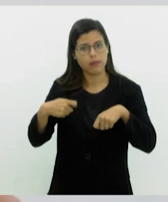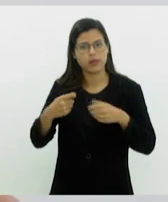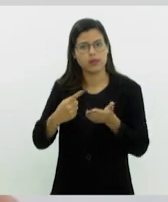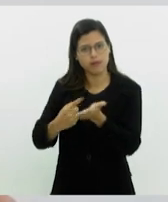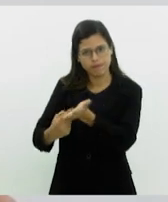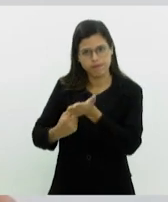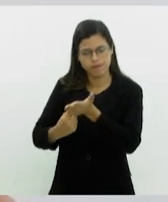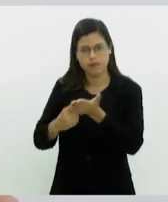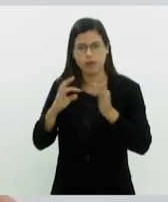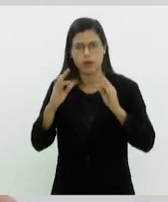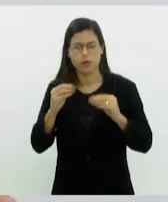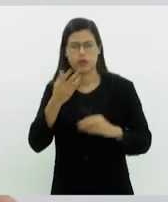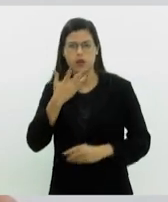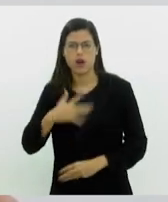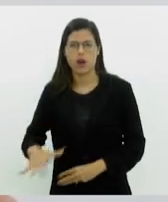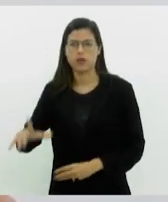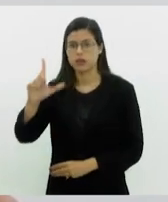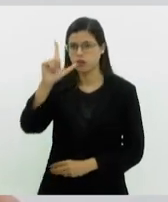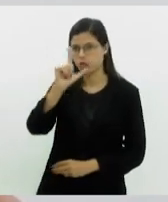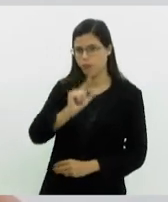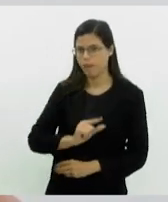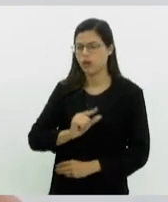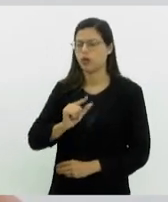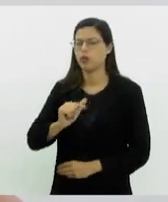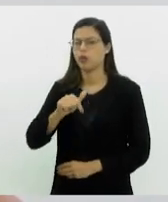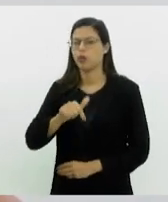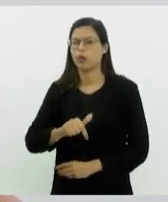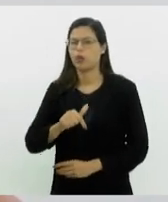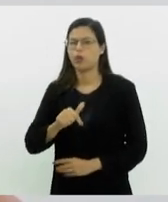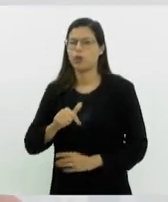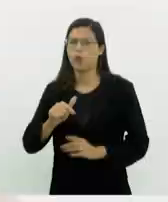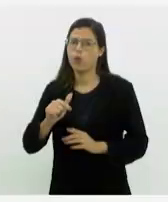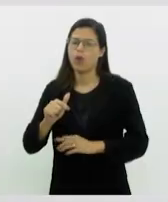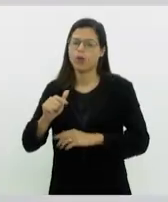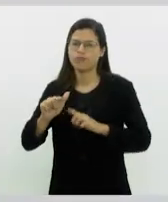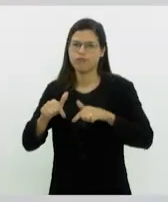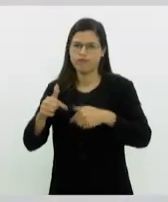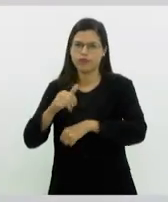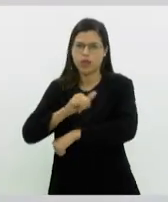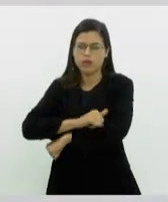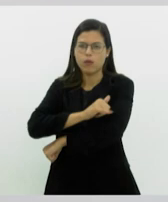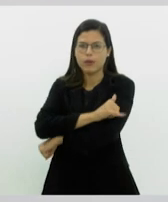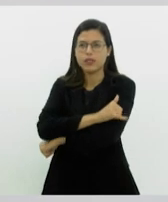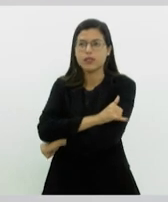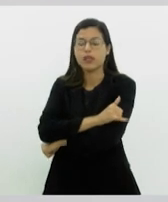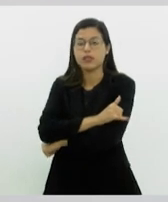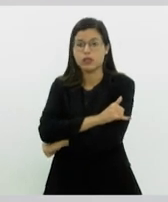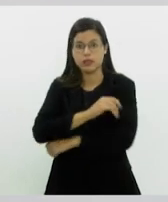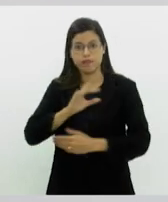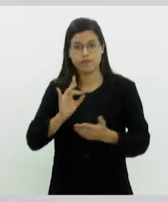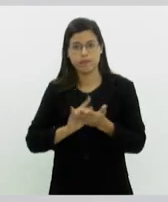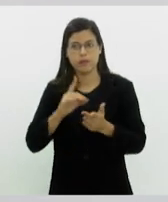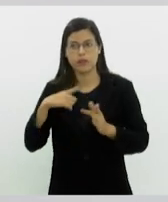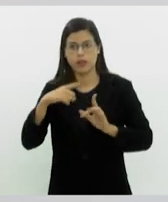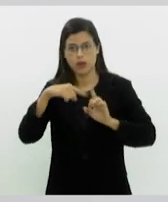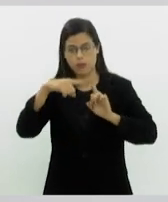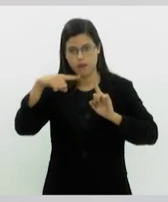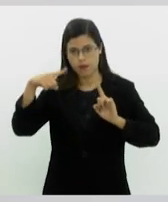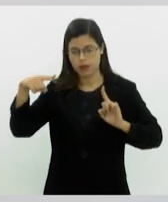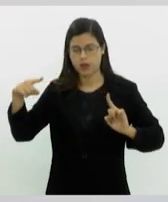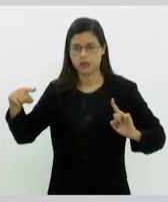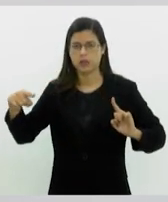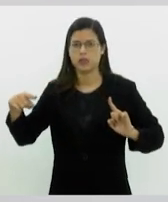assim de você também diminuir esse efeito da obesidade. Realmente está tendo uma variação secular.